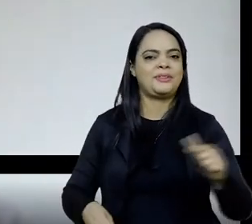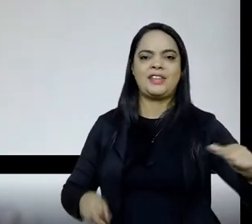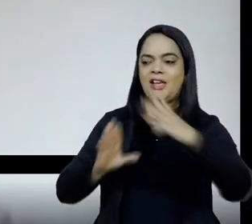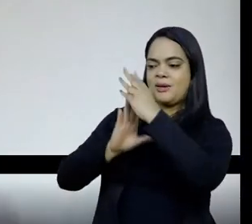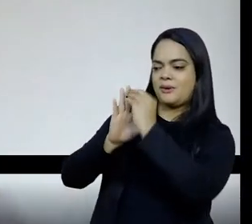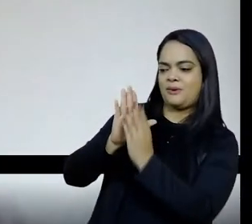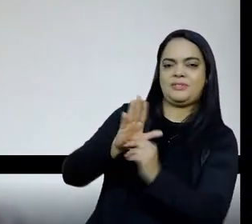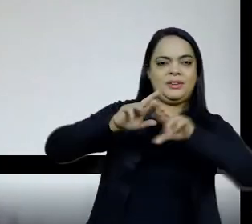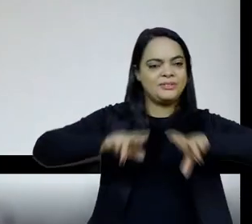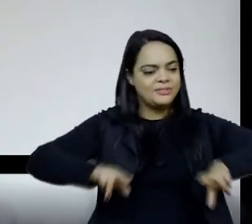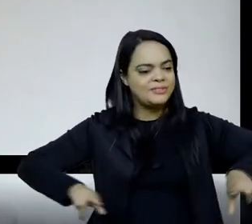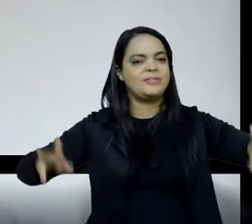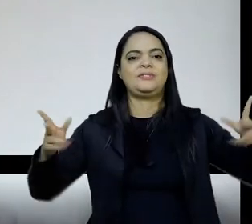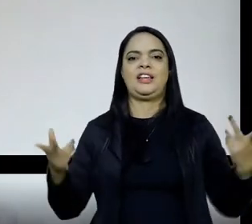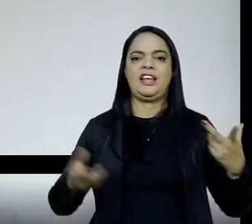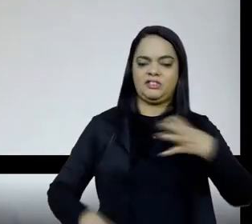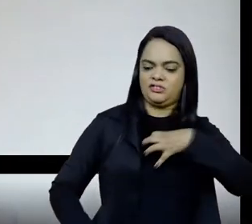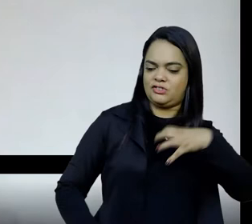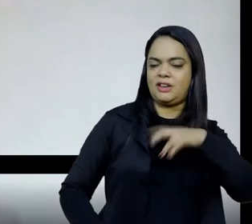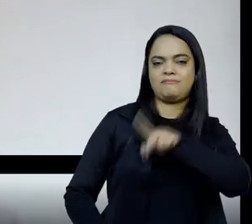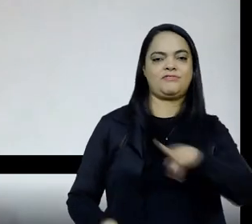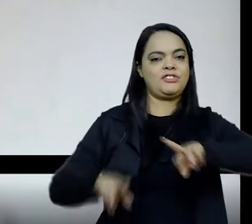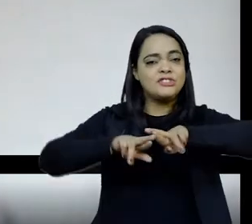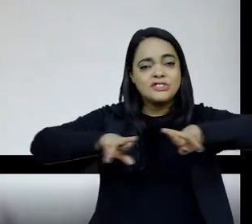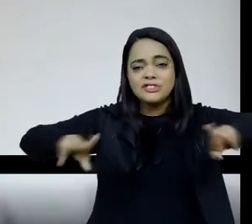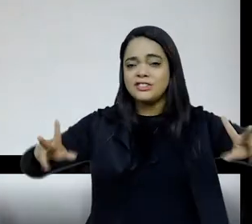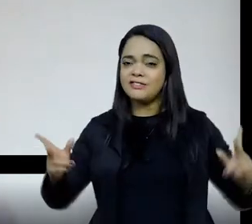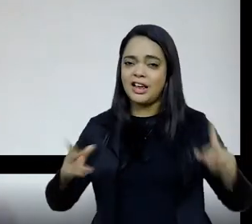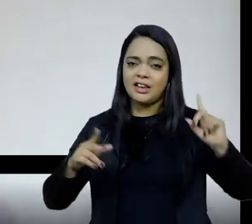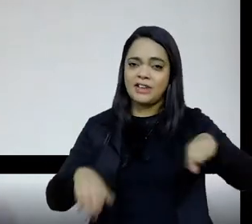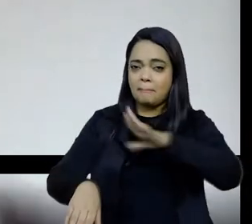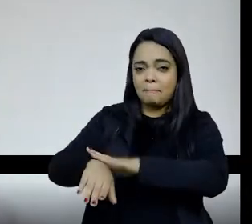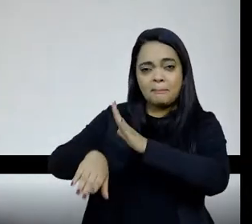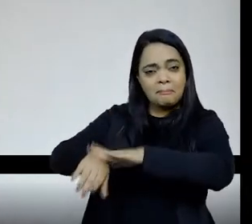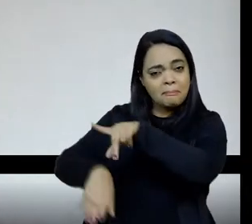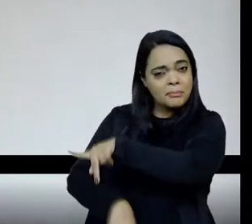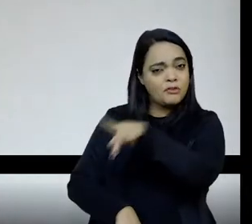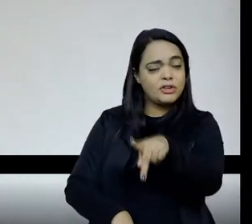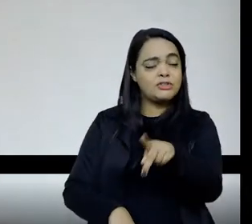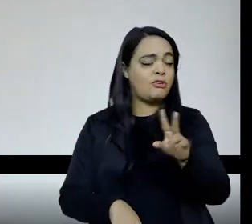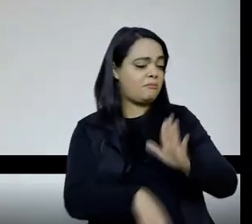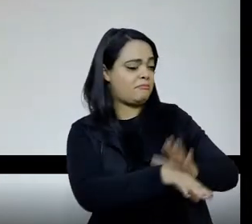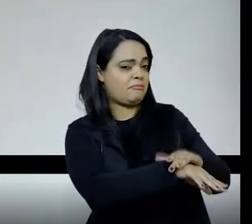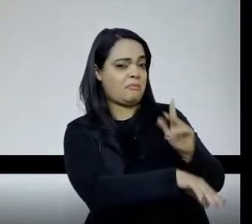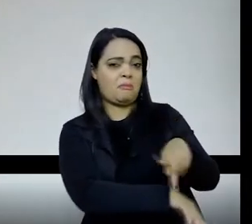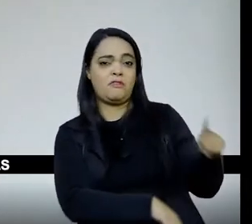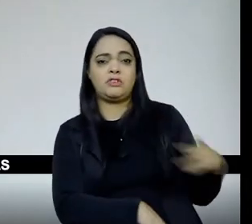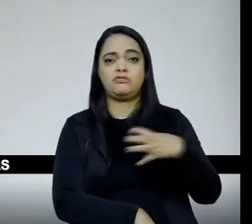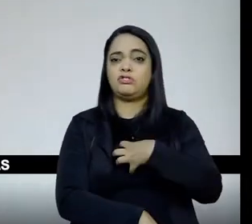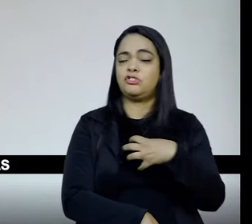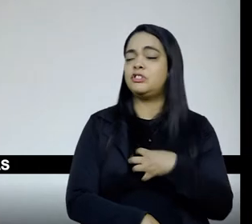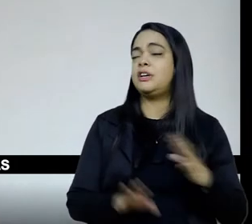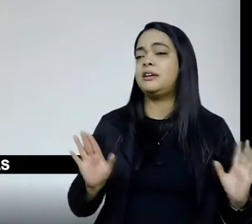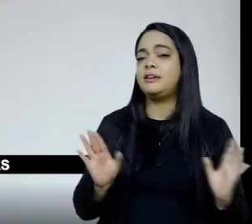aula é a autoria por excelência de professores e professoras. É porque a gente tem uma aproximação disso com